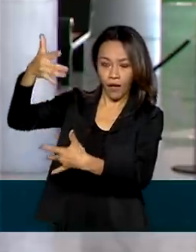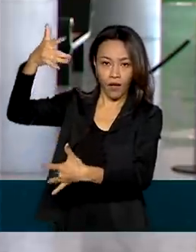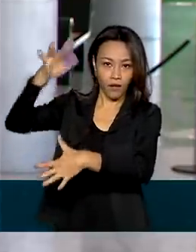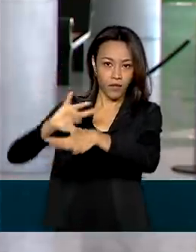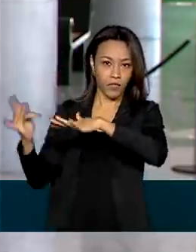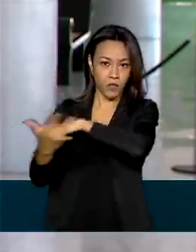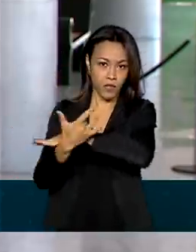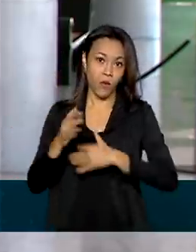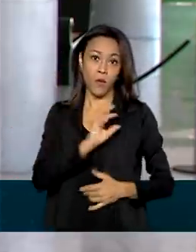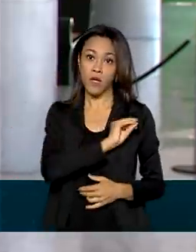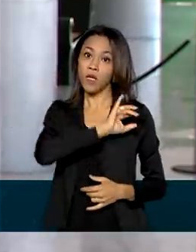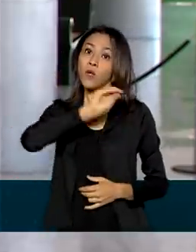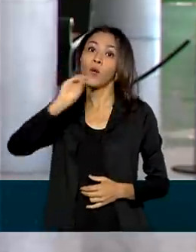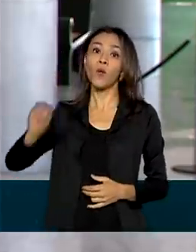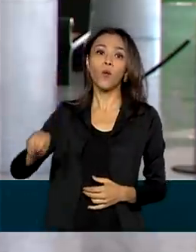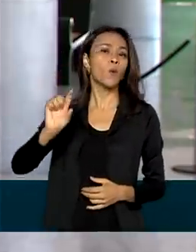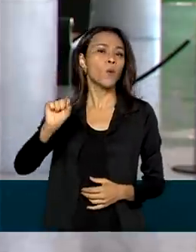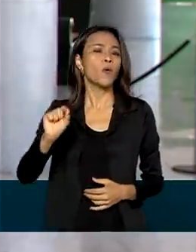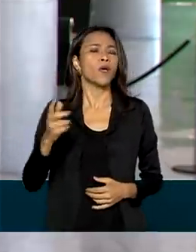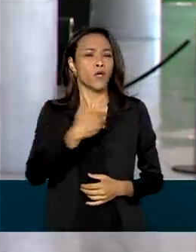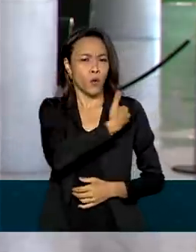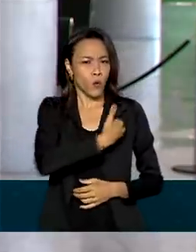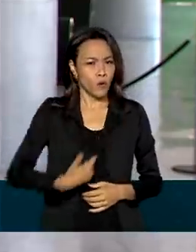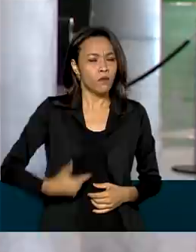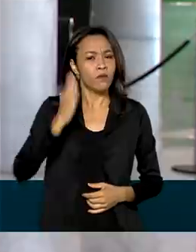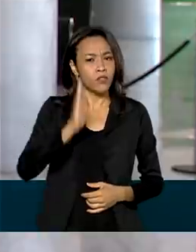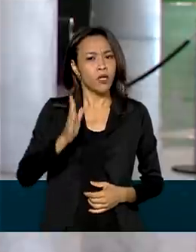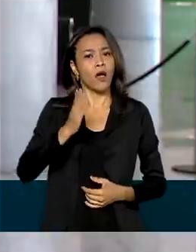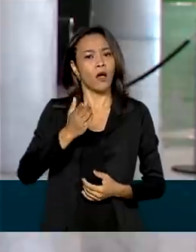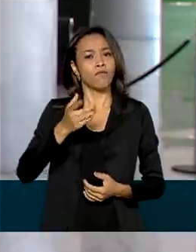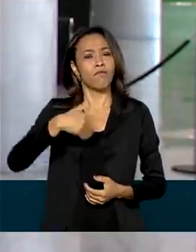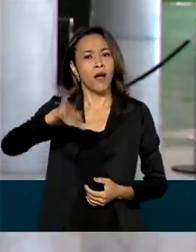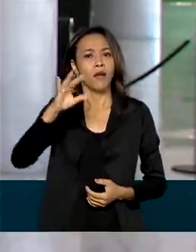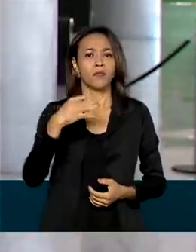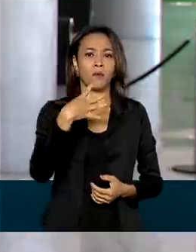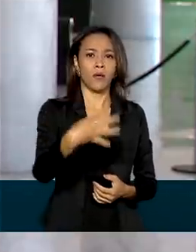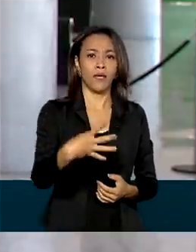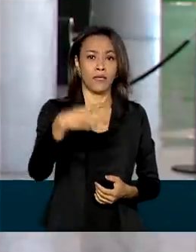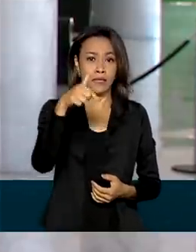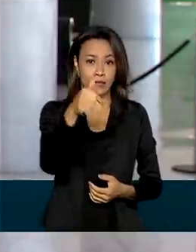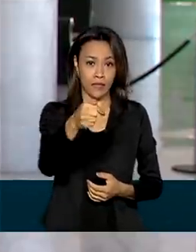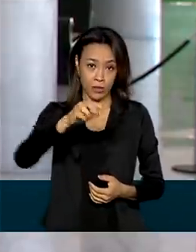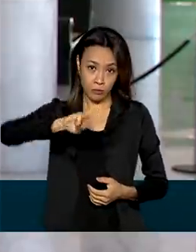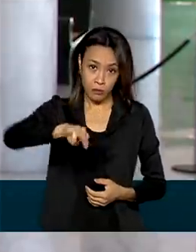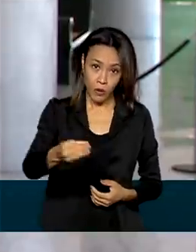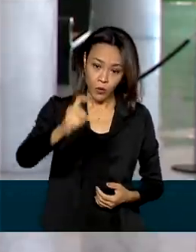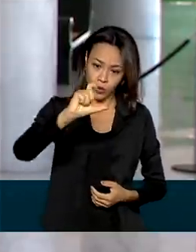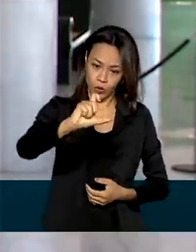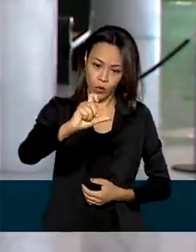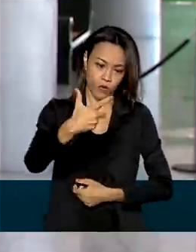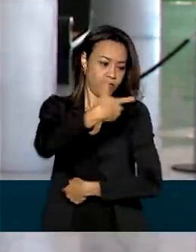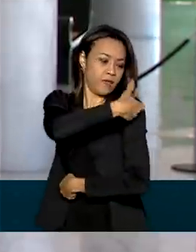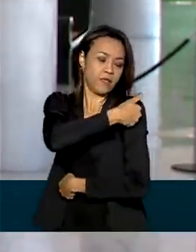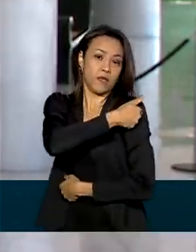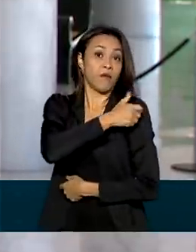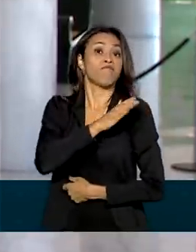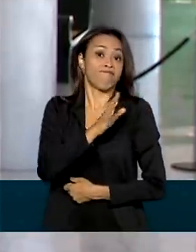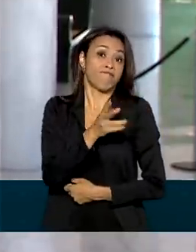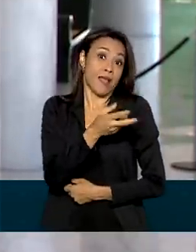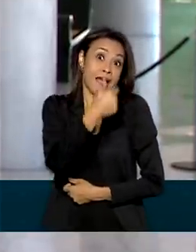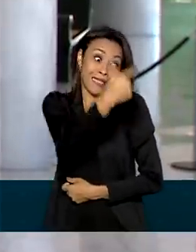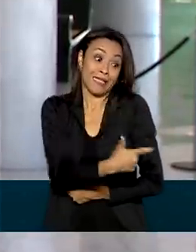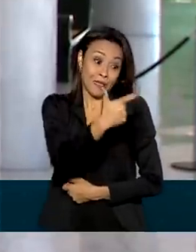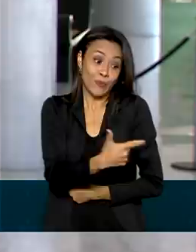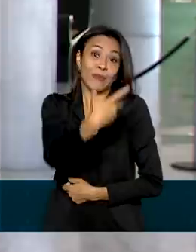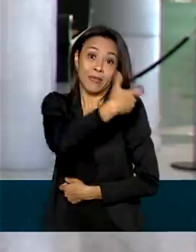informou que o governo já enviou mais de 47 milhões de doses. Ainda assim, Renata, a aplicação da segunda dose é uma